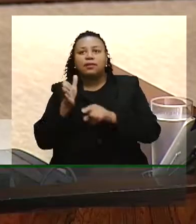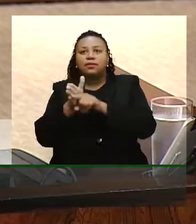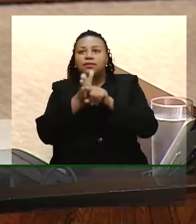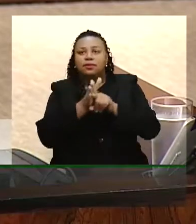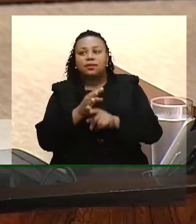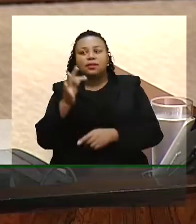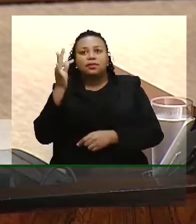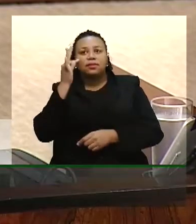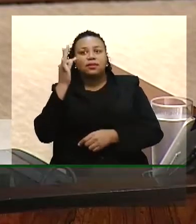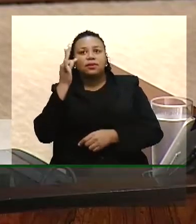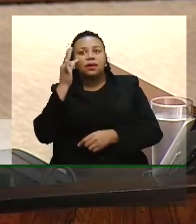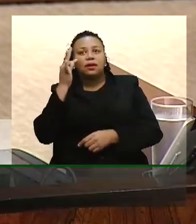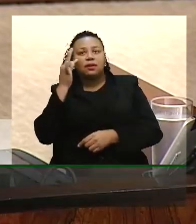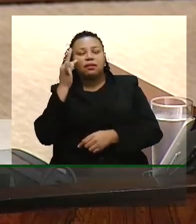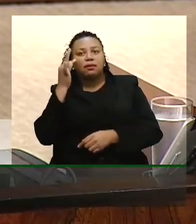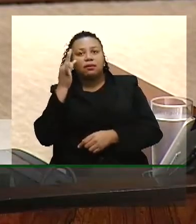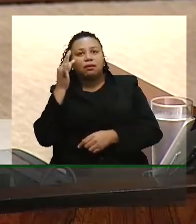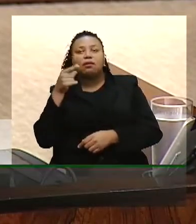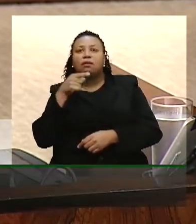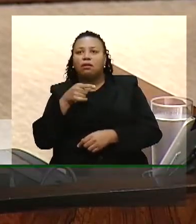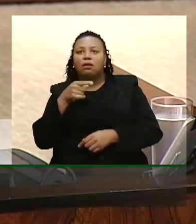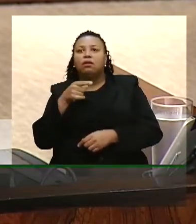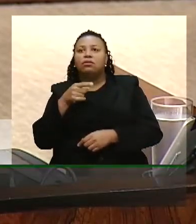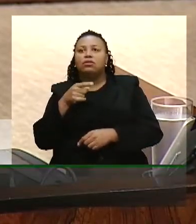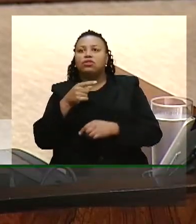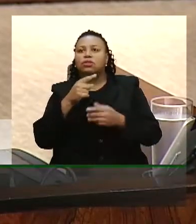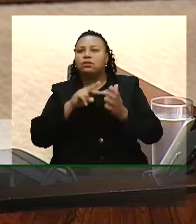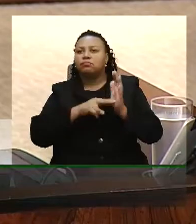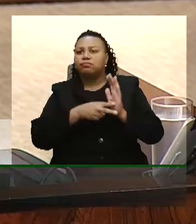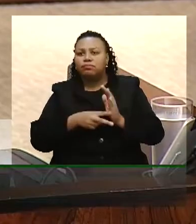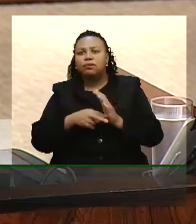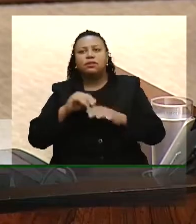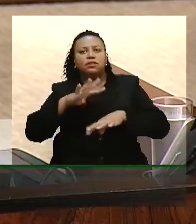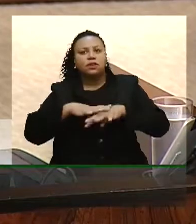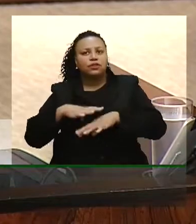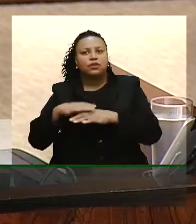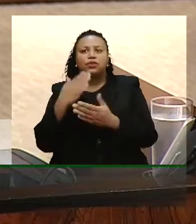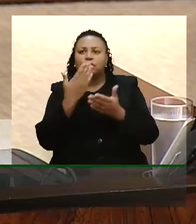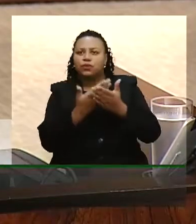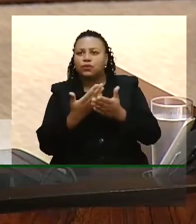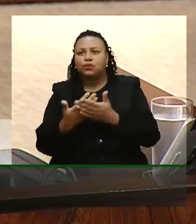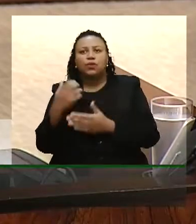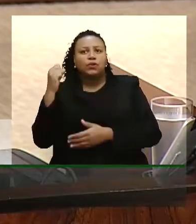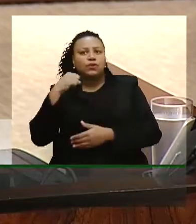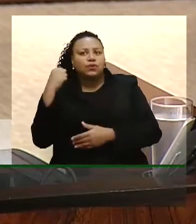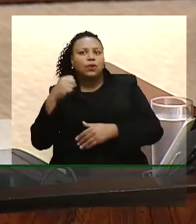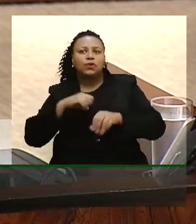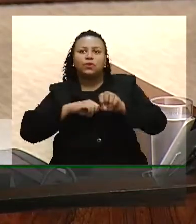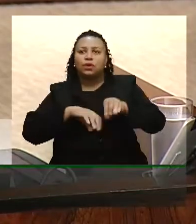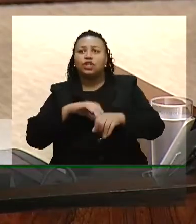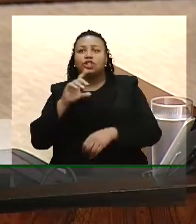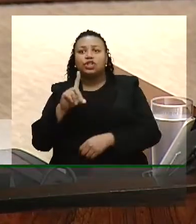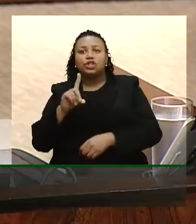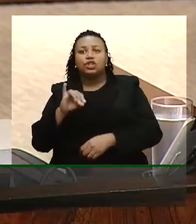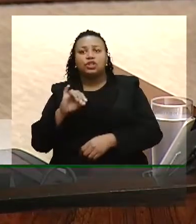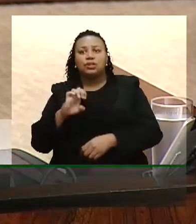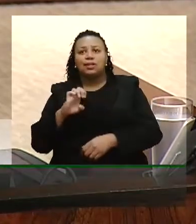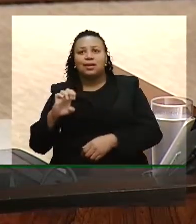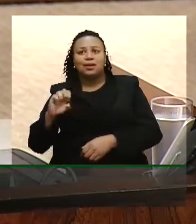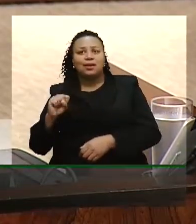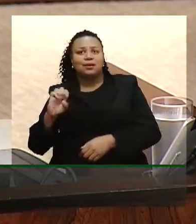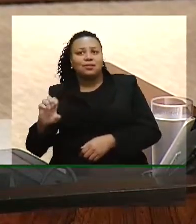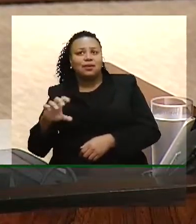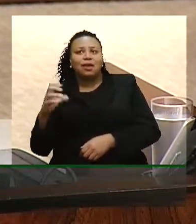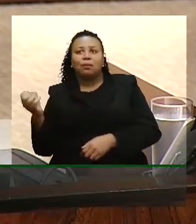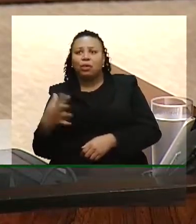do Departamento Intercidical de Estatística e Estudo Socioeconômico de ESE, trata-se de uma